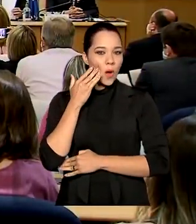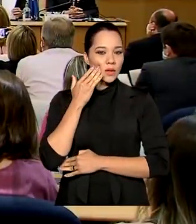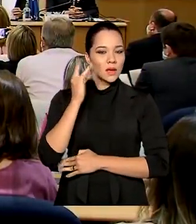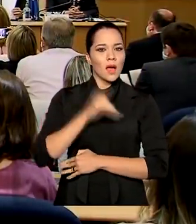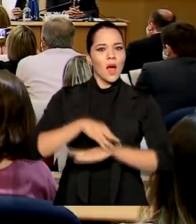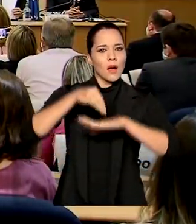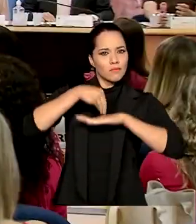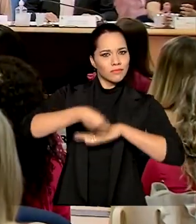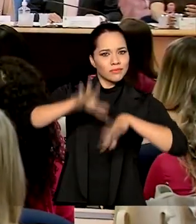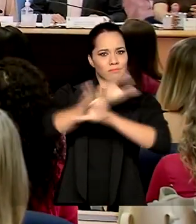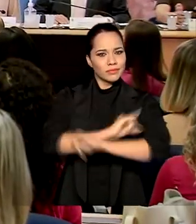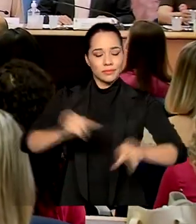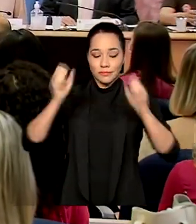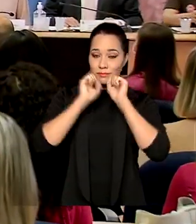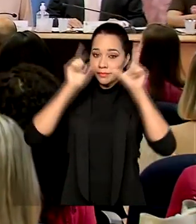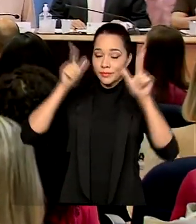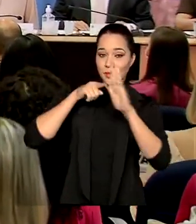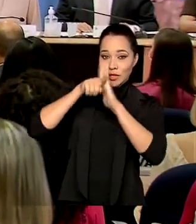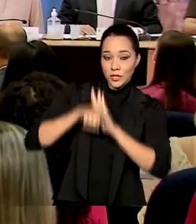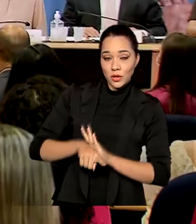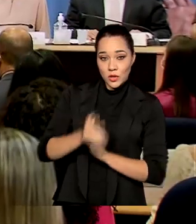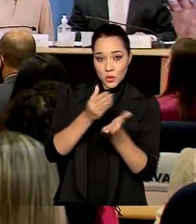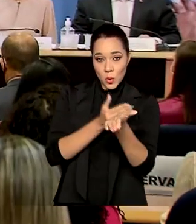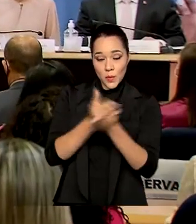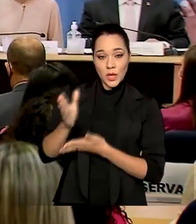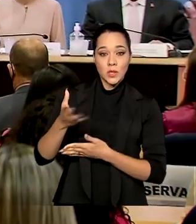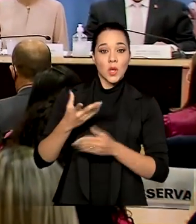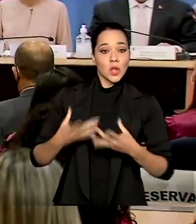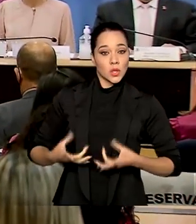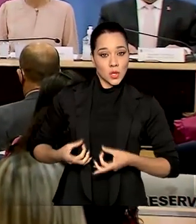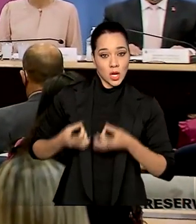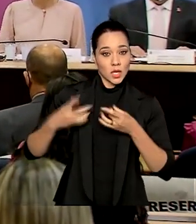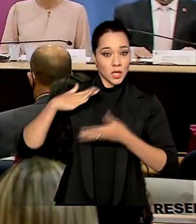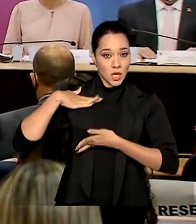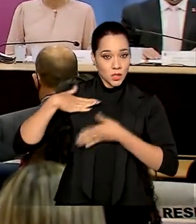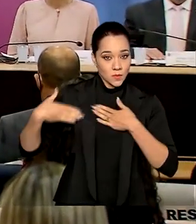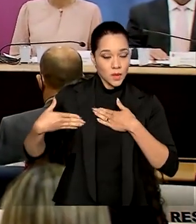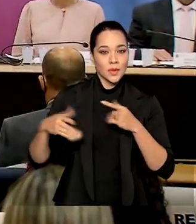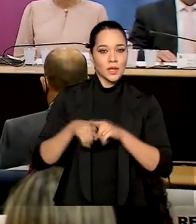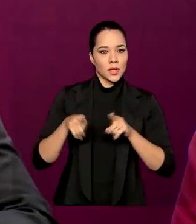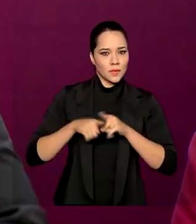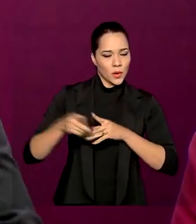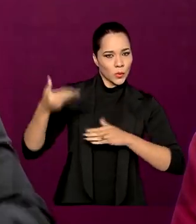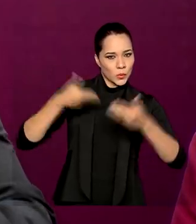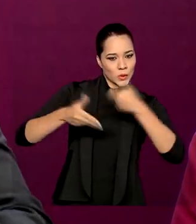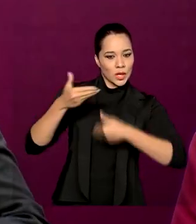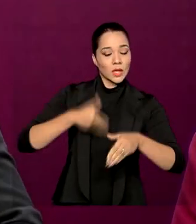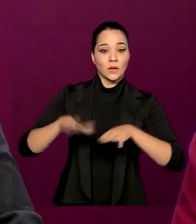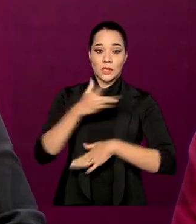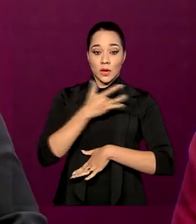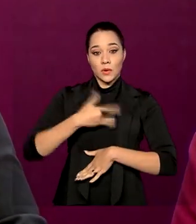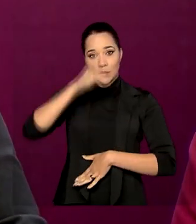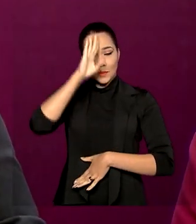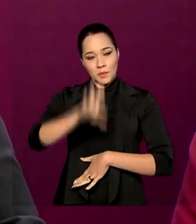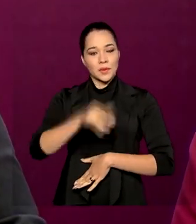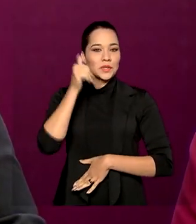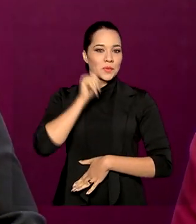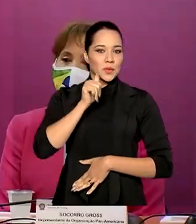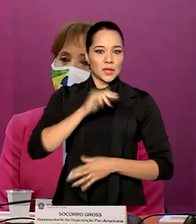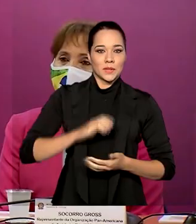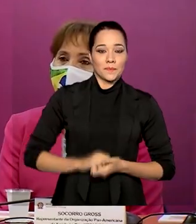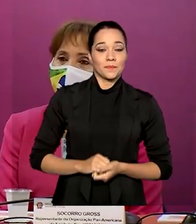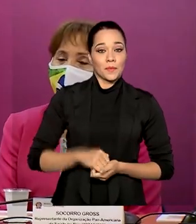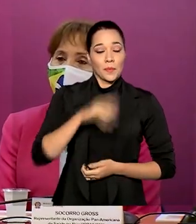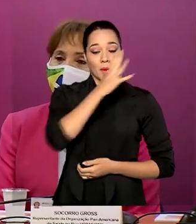campanha é um alerta sobre o diagnóstico precoce do câncer de mama e também para os cuidados com a saúde, especialmente das mulheres. A